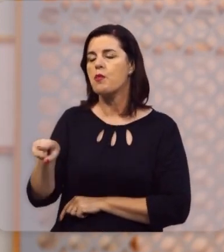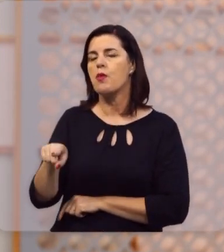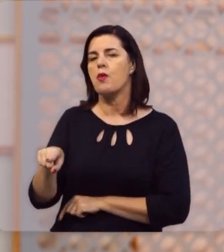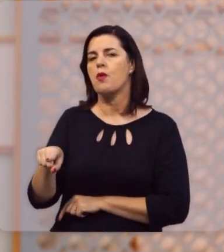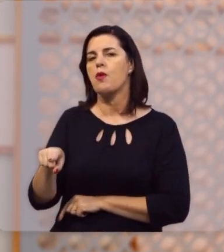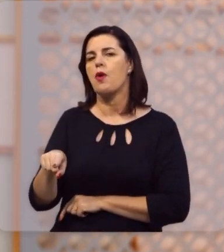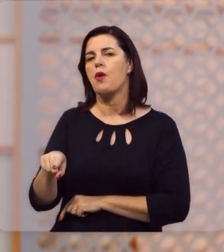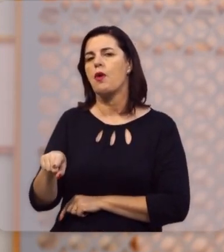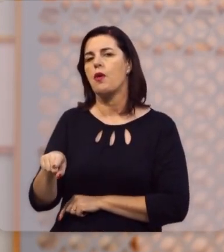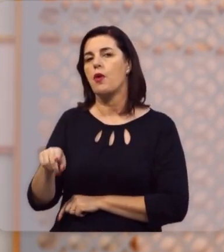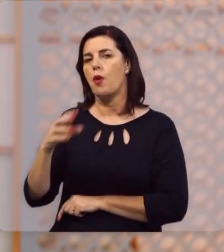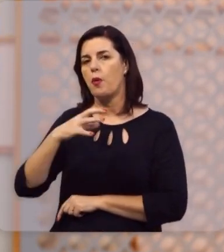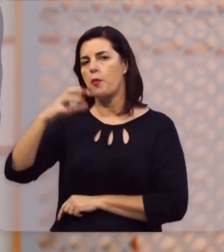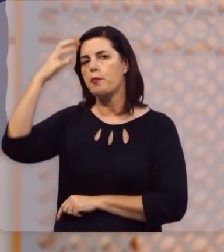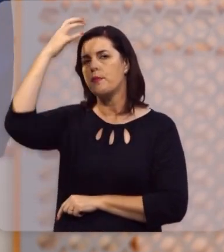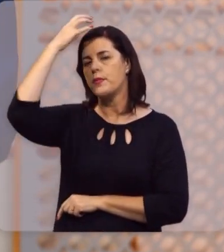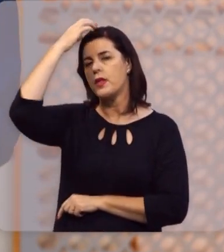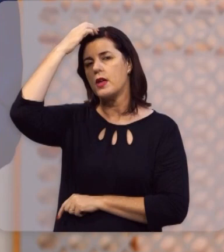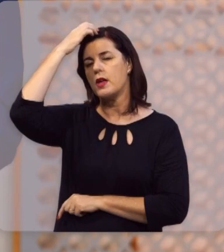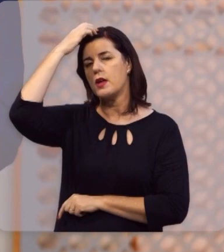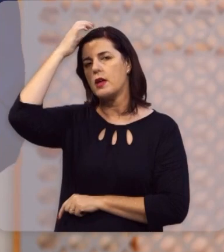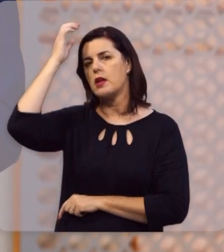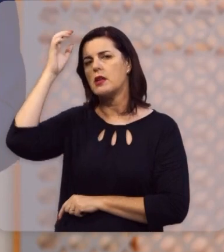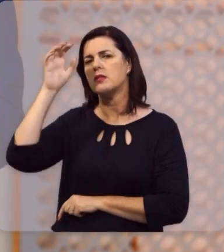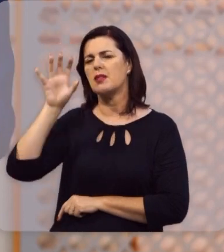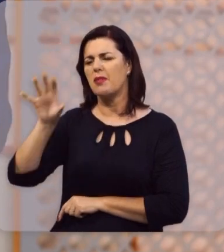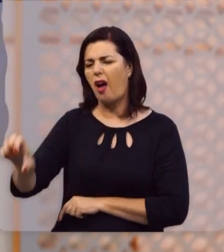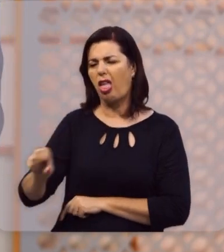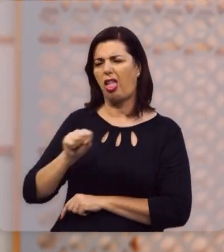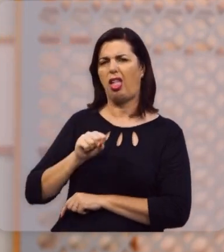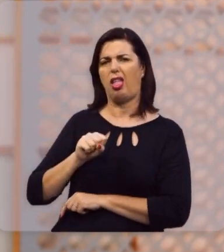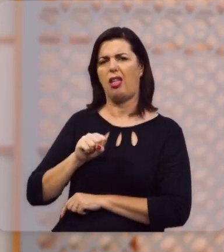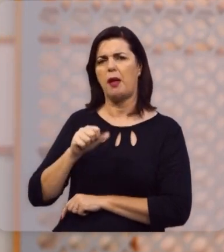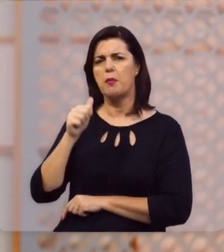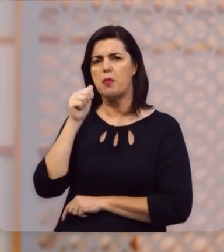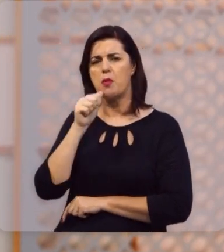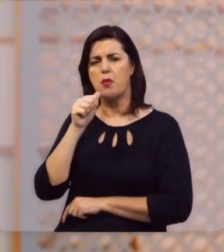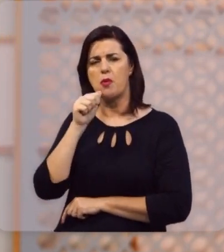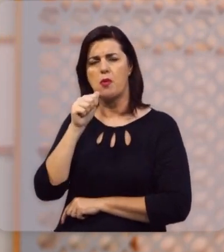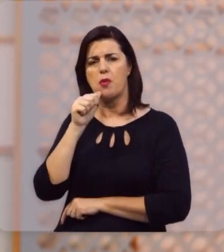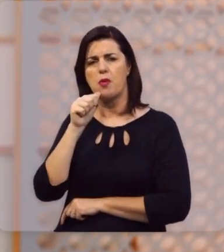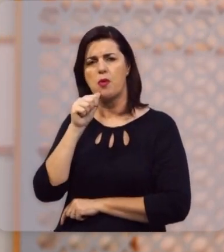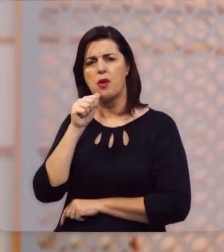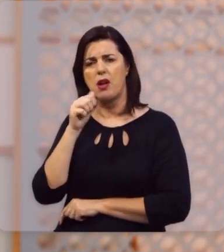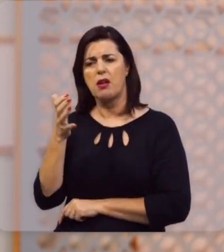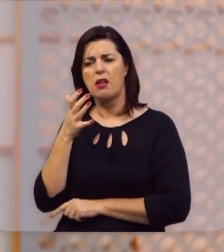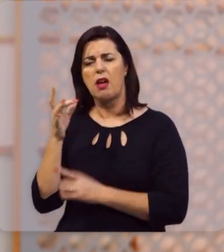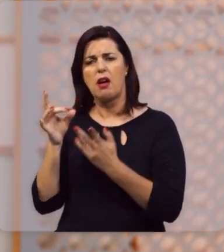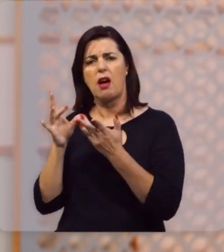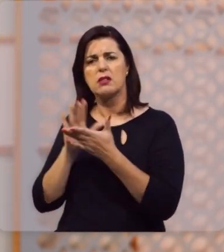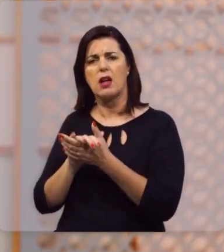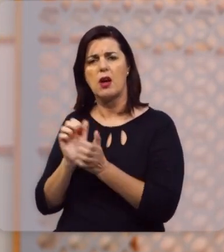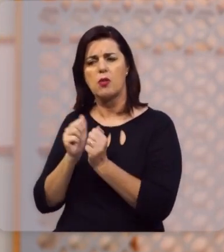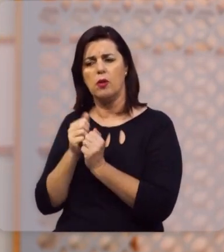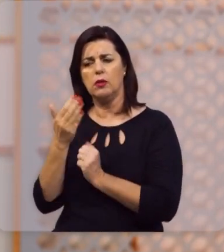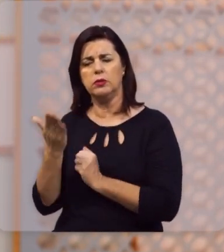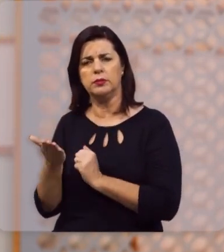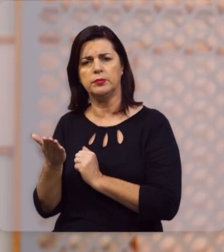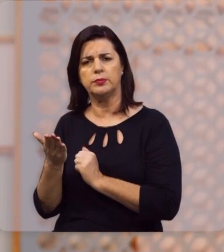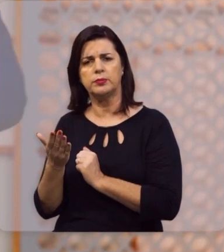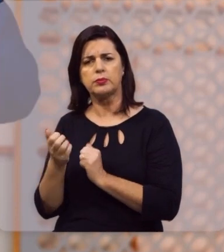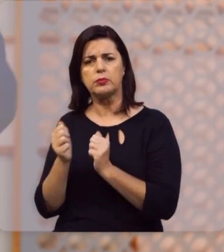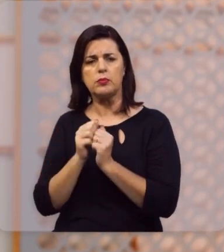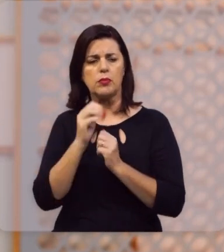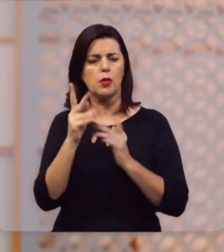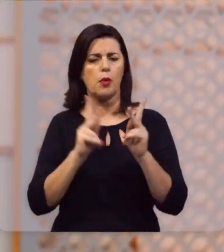propuseram que o príncipe, que violou sua irmã, e que se propôs a casar-se com ela,